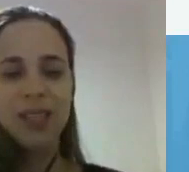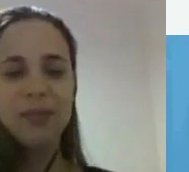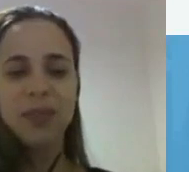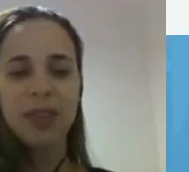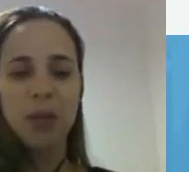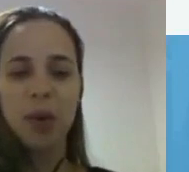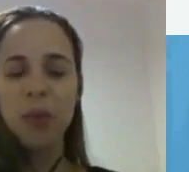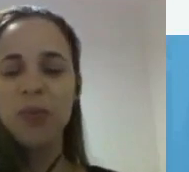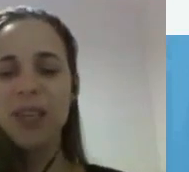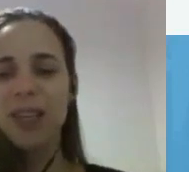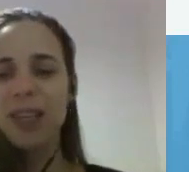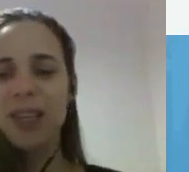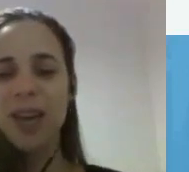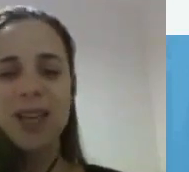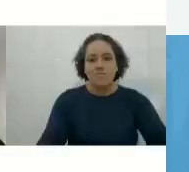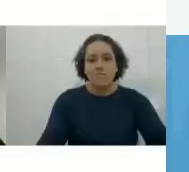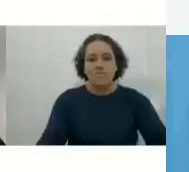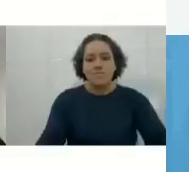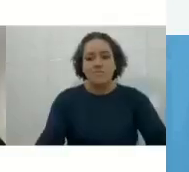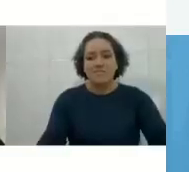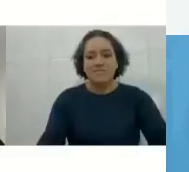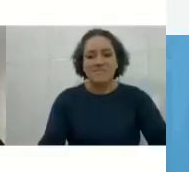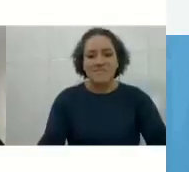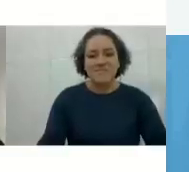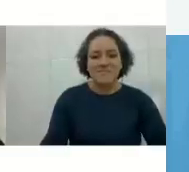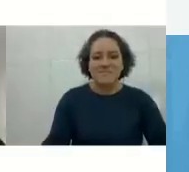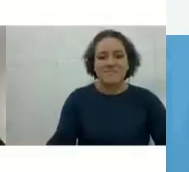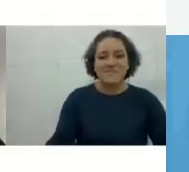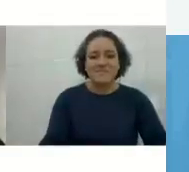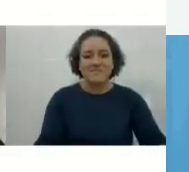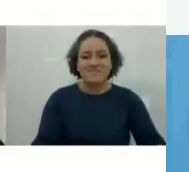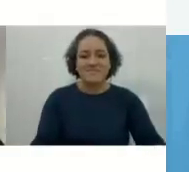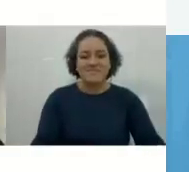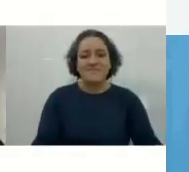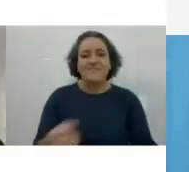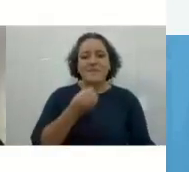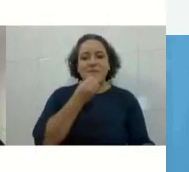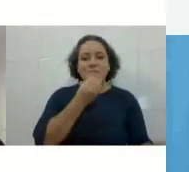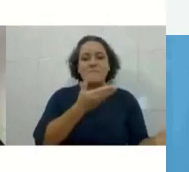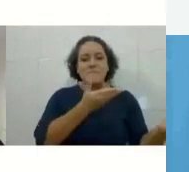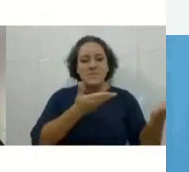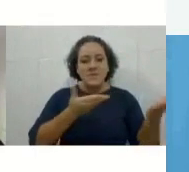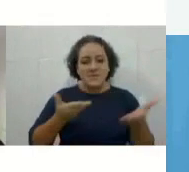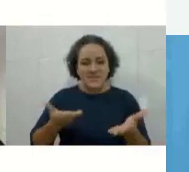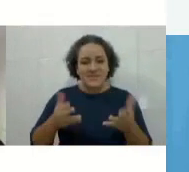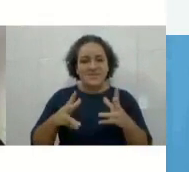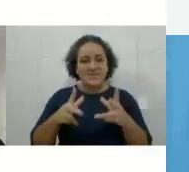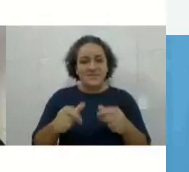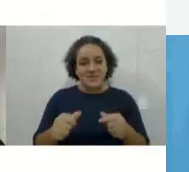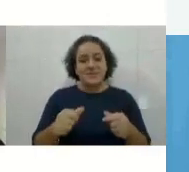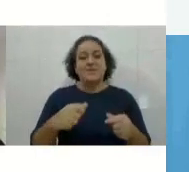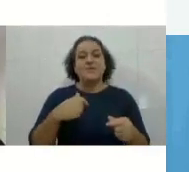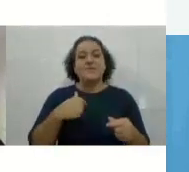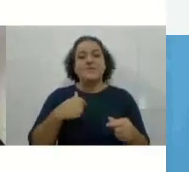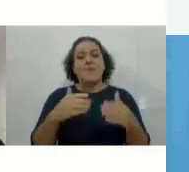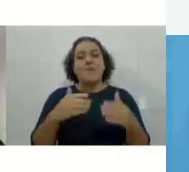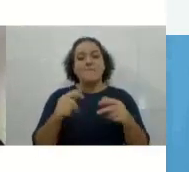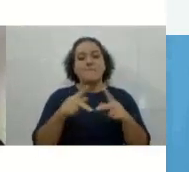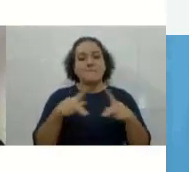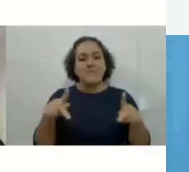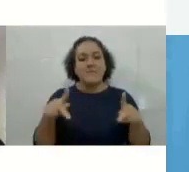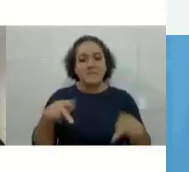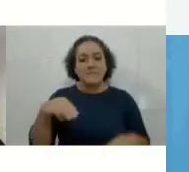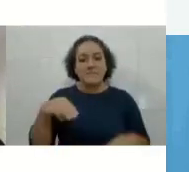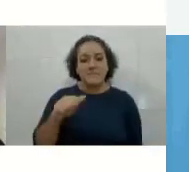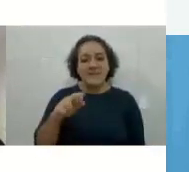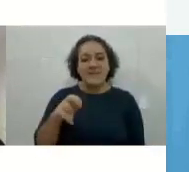tá bom? E é isso, então inicio com as boas-vindas, peço à professora Mariela que